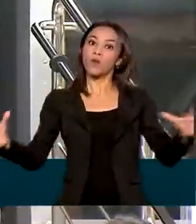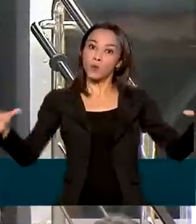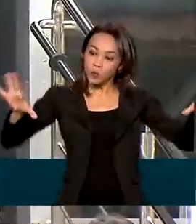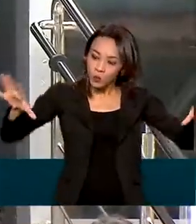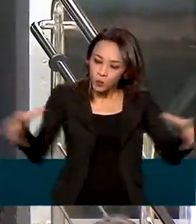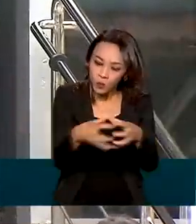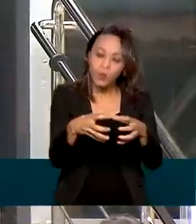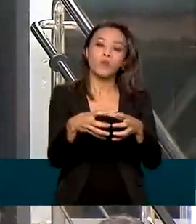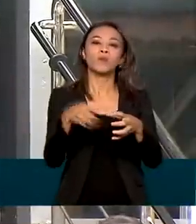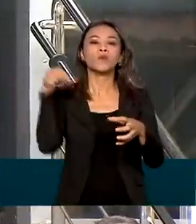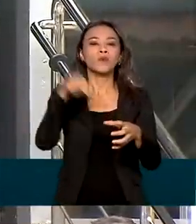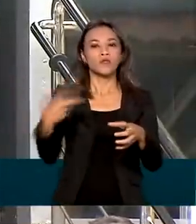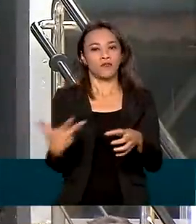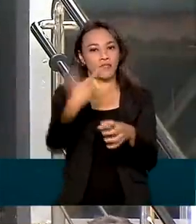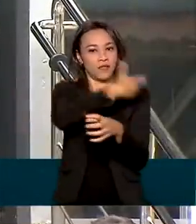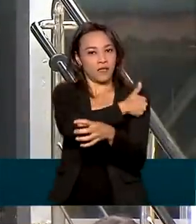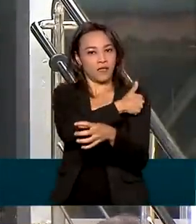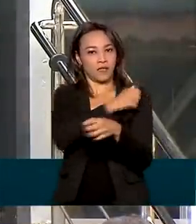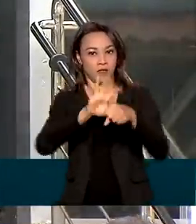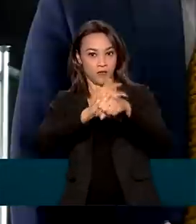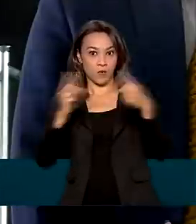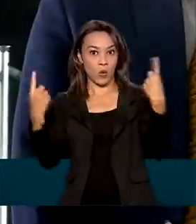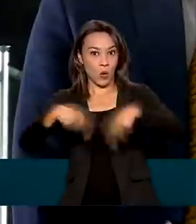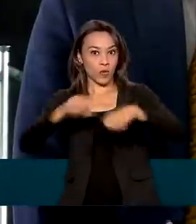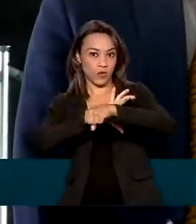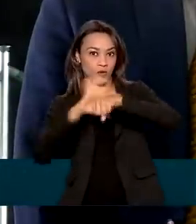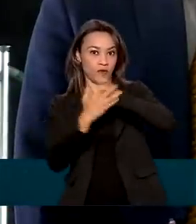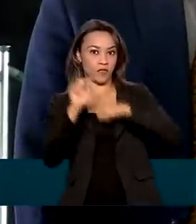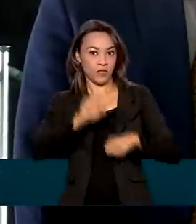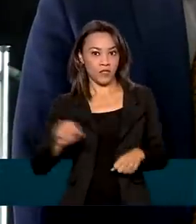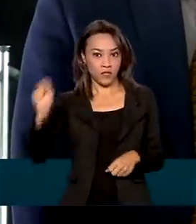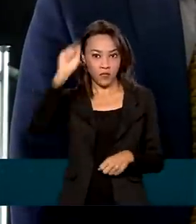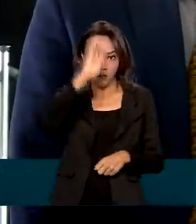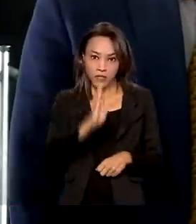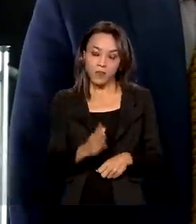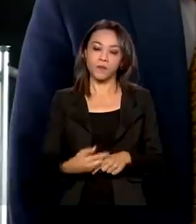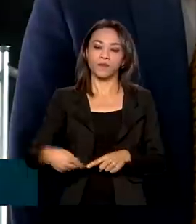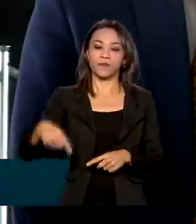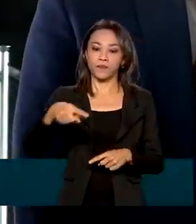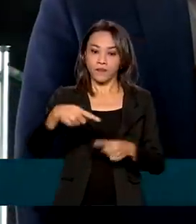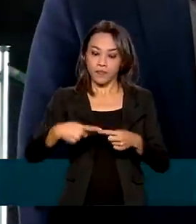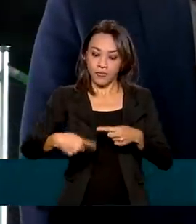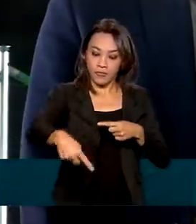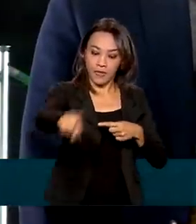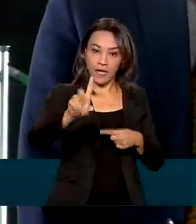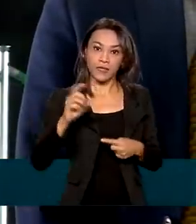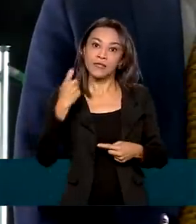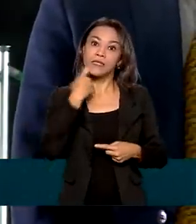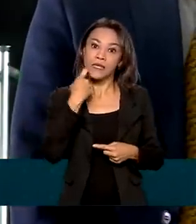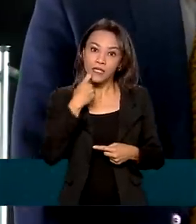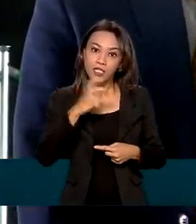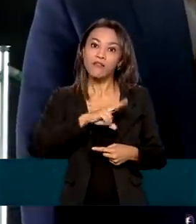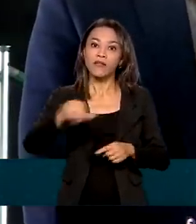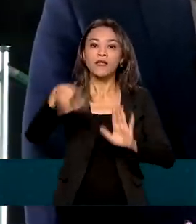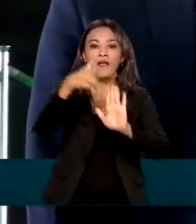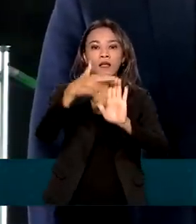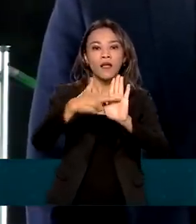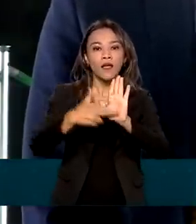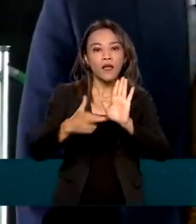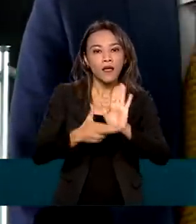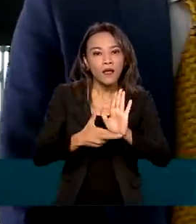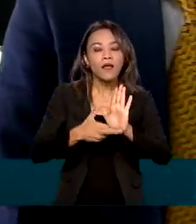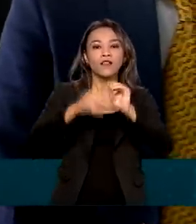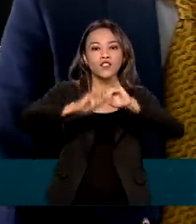contra a Covid-19 em todo o país. A partir de sexta-feira, essa nota técnica vai ser publicada pelo